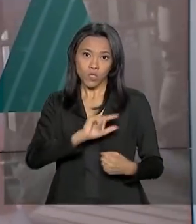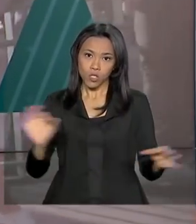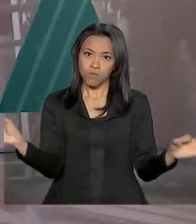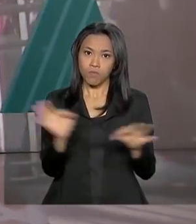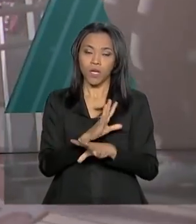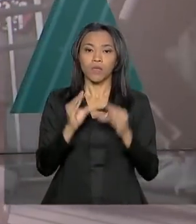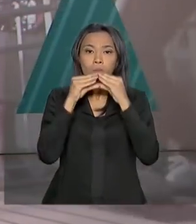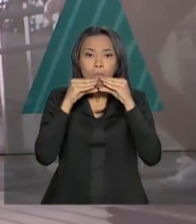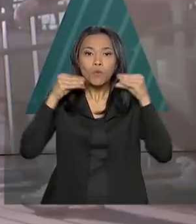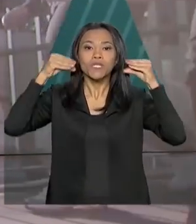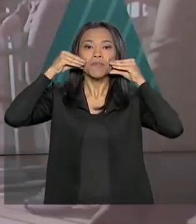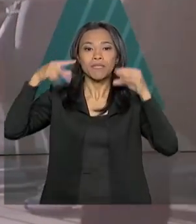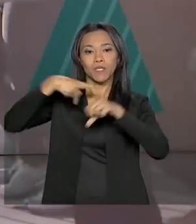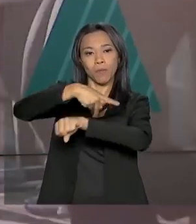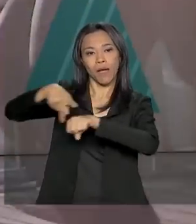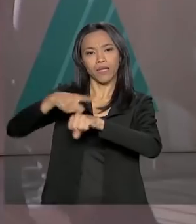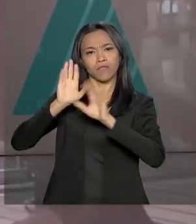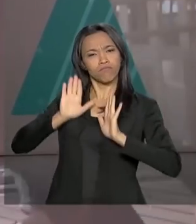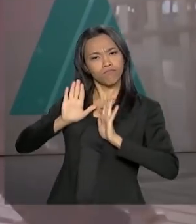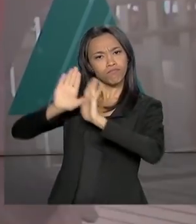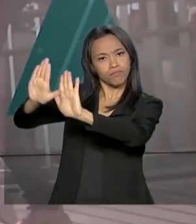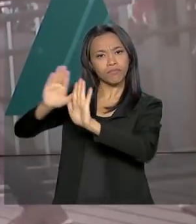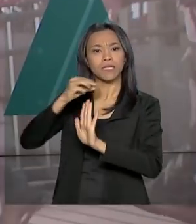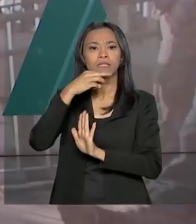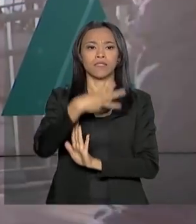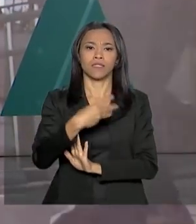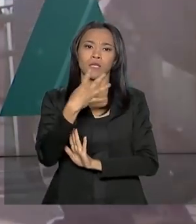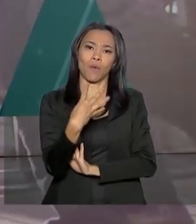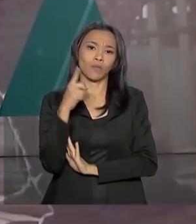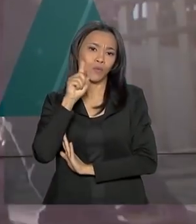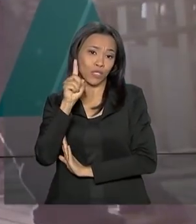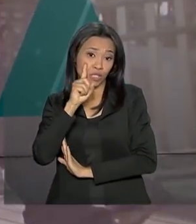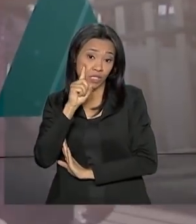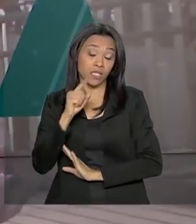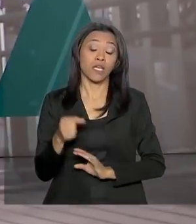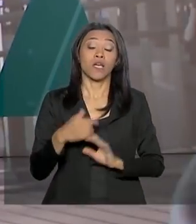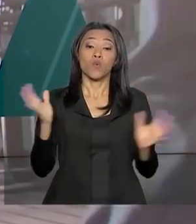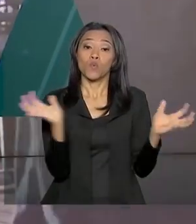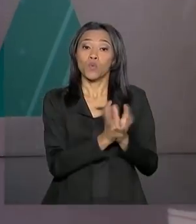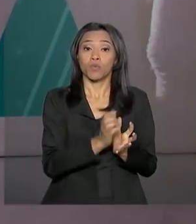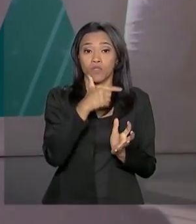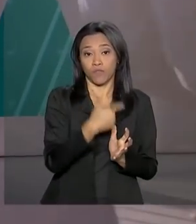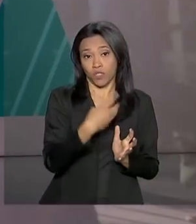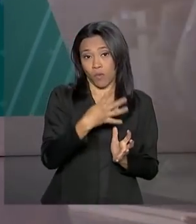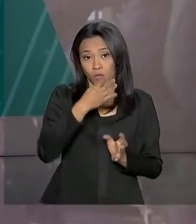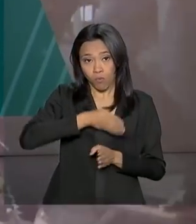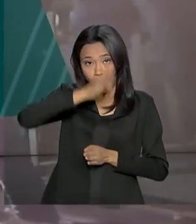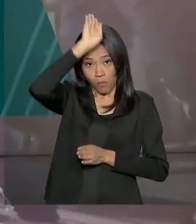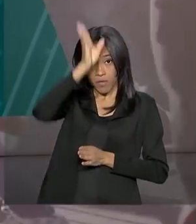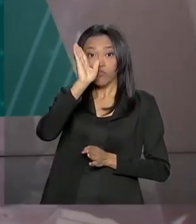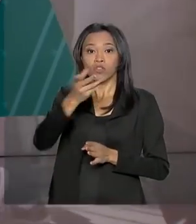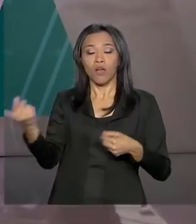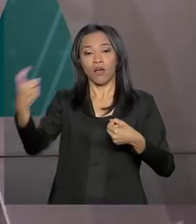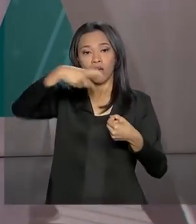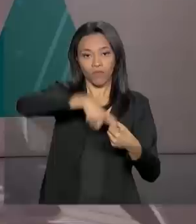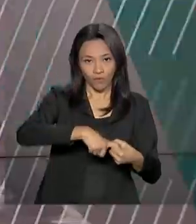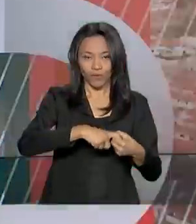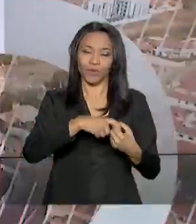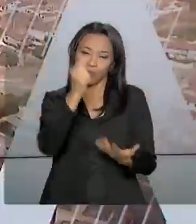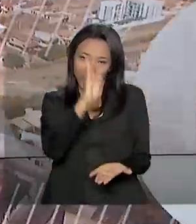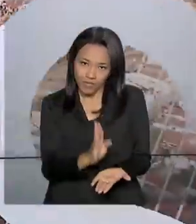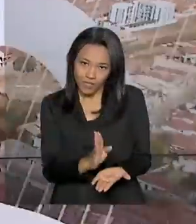Após 34 dias, a equipe de 24 bombeiros que atuava no país desde o dia 5 de maio, já retornou ao Brasil.